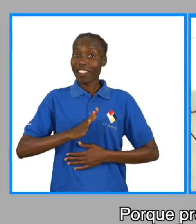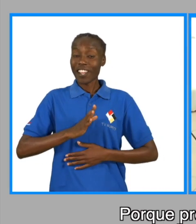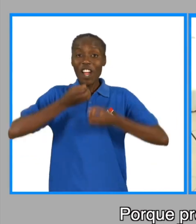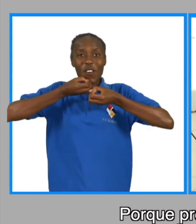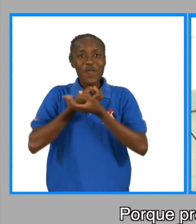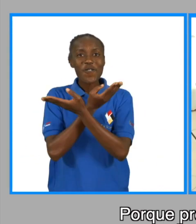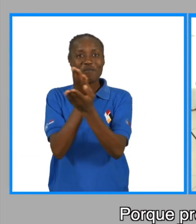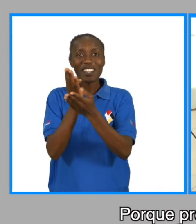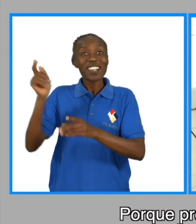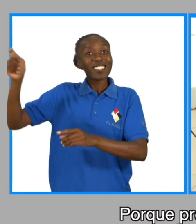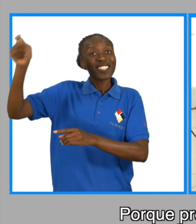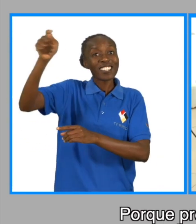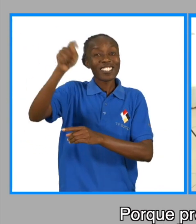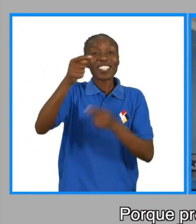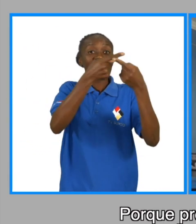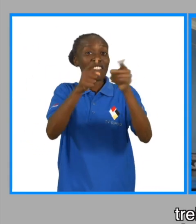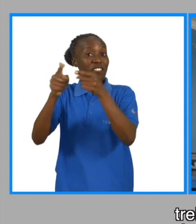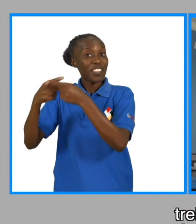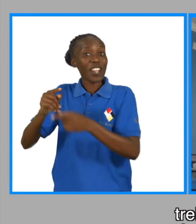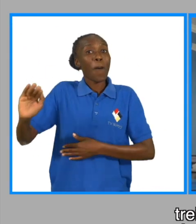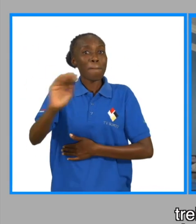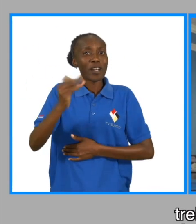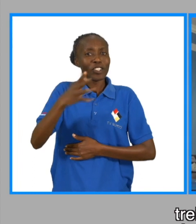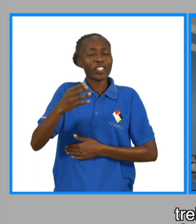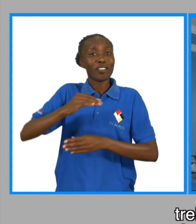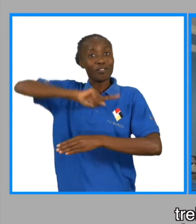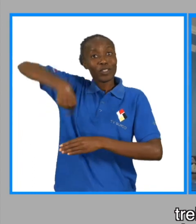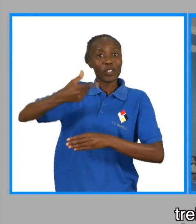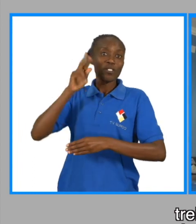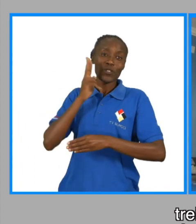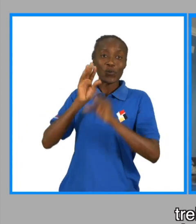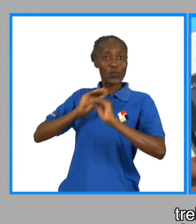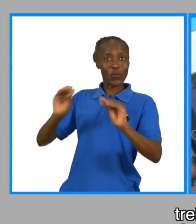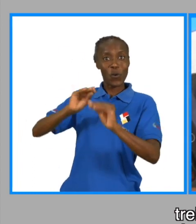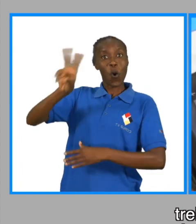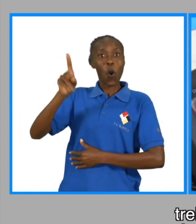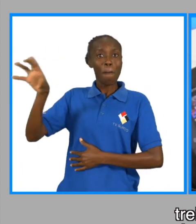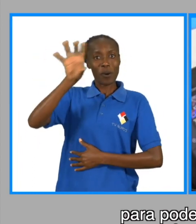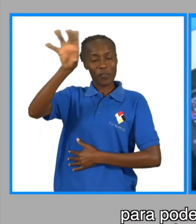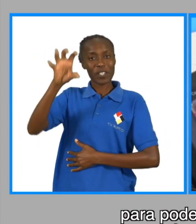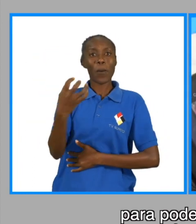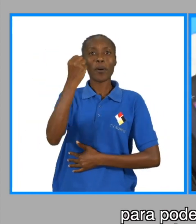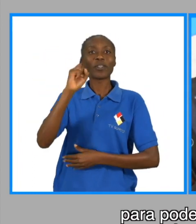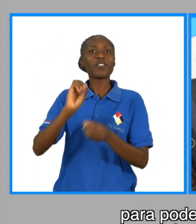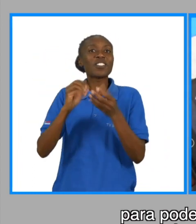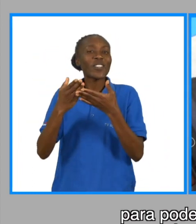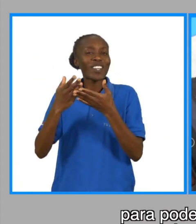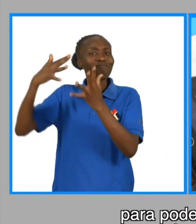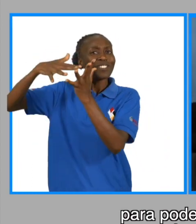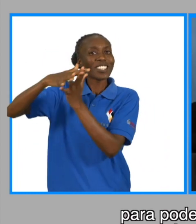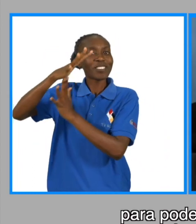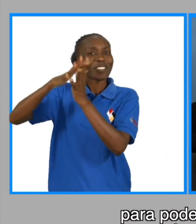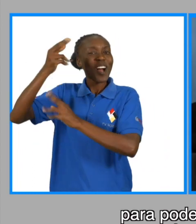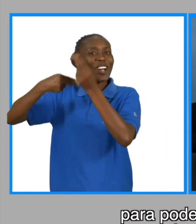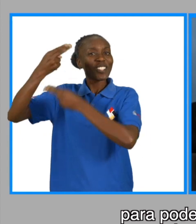pretendemos que a informação chegue de todos os lados, treinamos jovens surdos de outras partes do país para poderem também contar